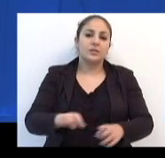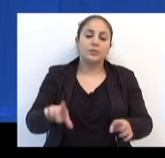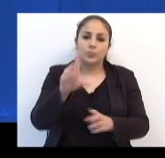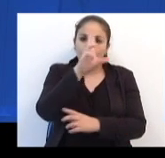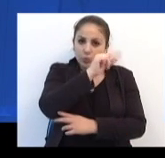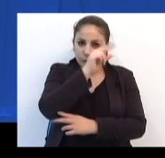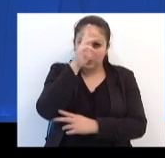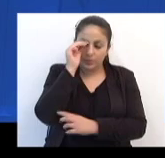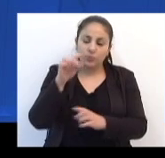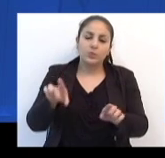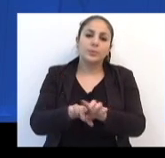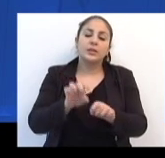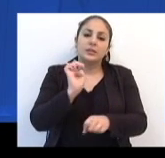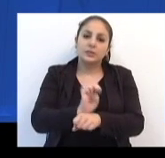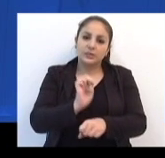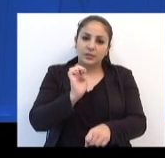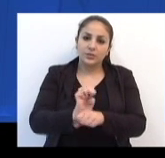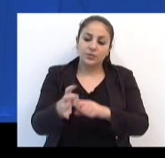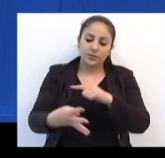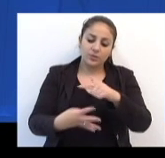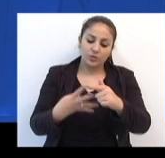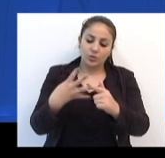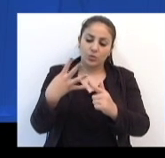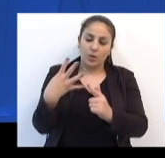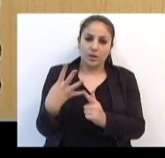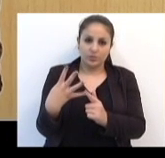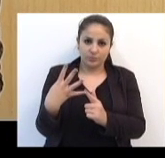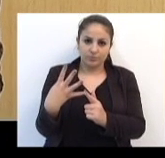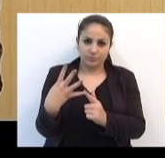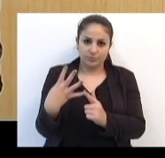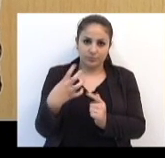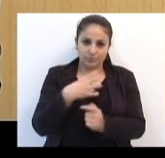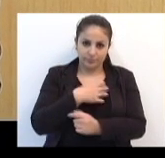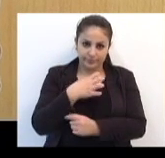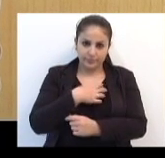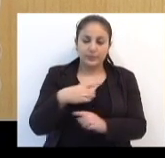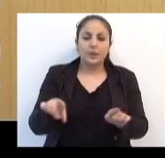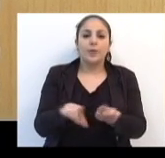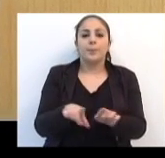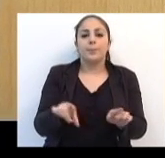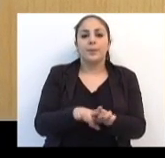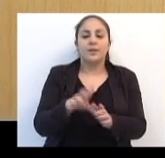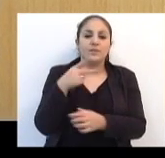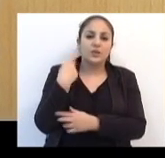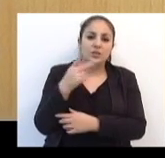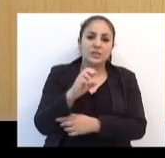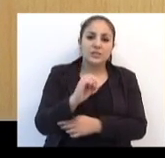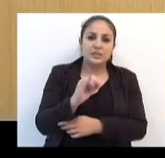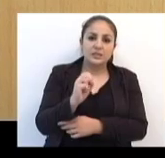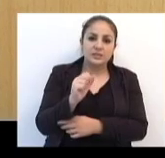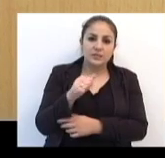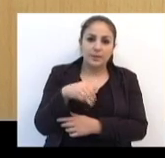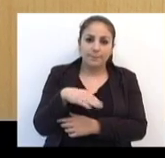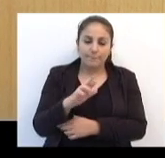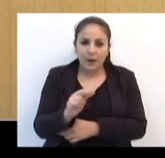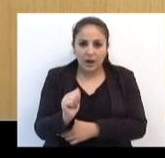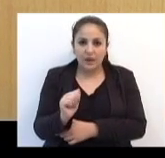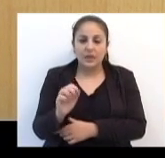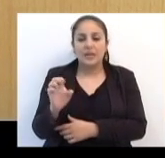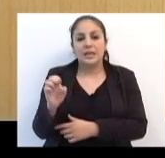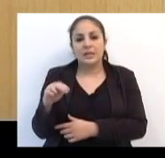Municipal e Estadual, em quatro categorias. Vereadores Isamar Oliveira e Hernani Leimer